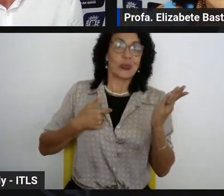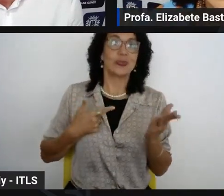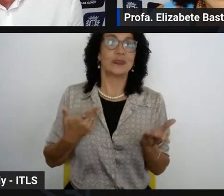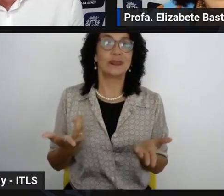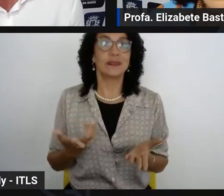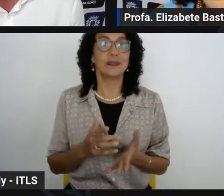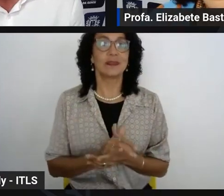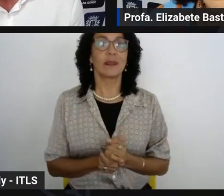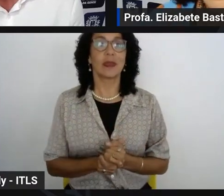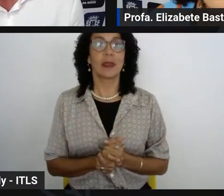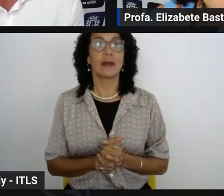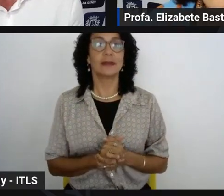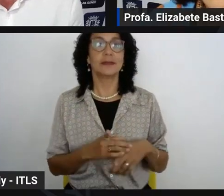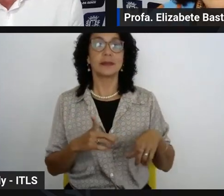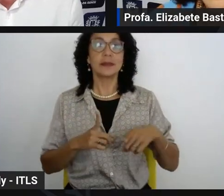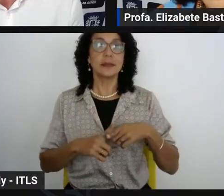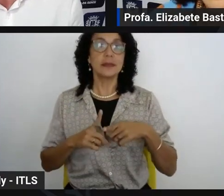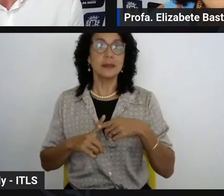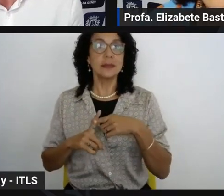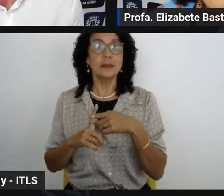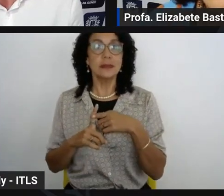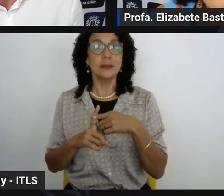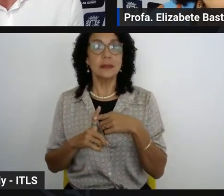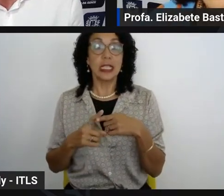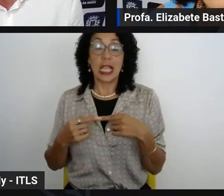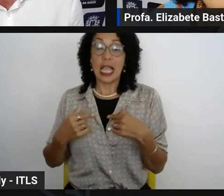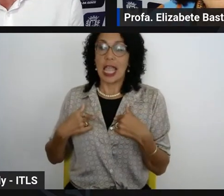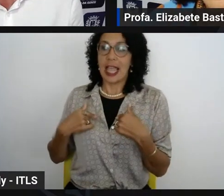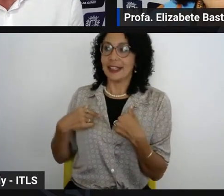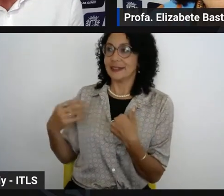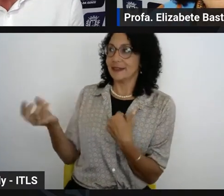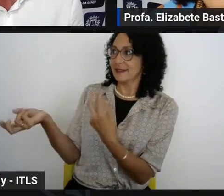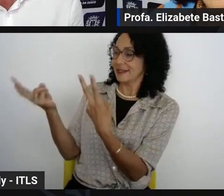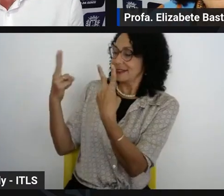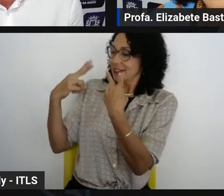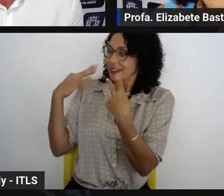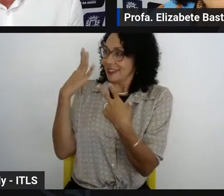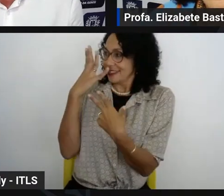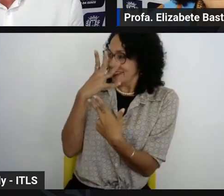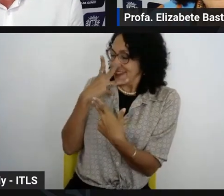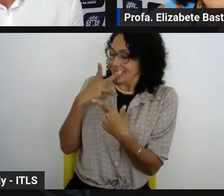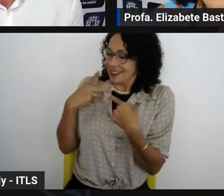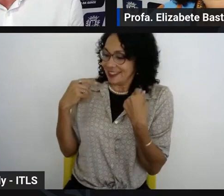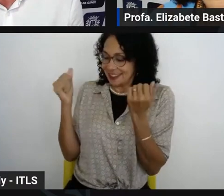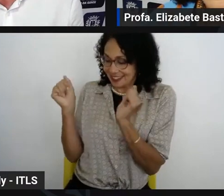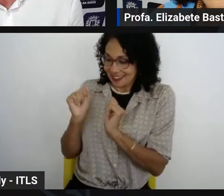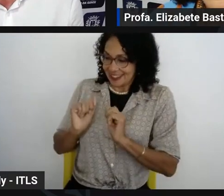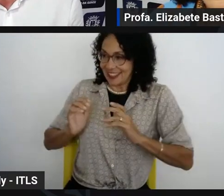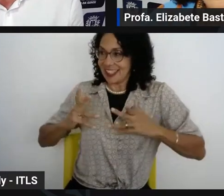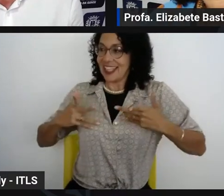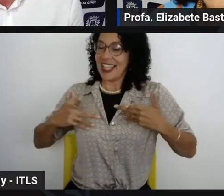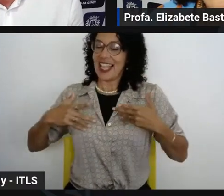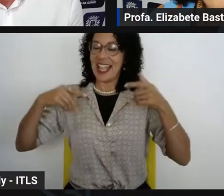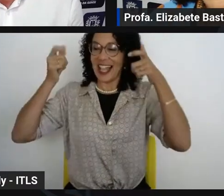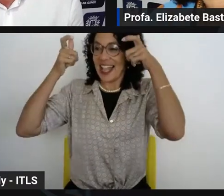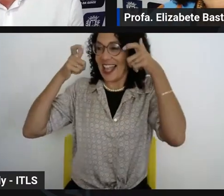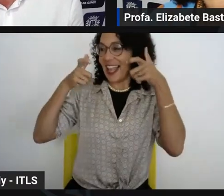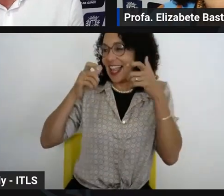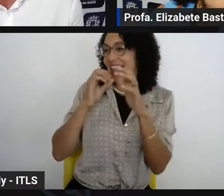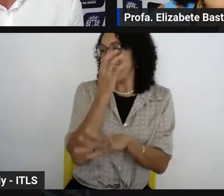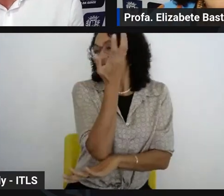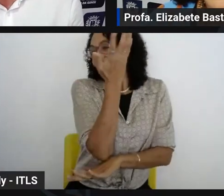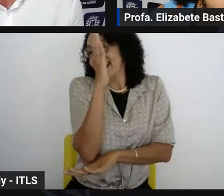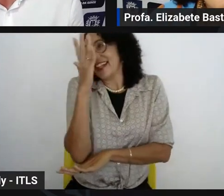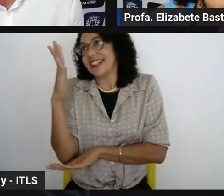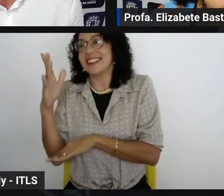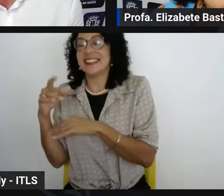por todos sou contemplada e adorada a rainha predileta minhas